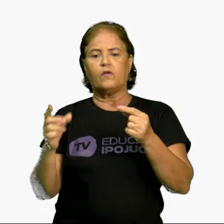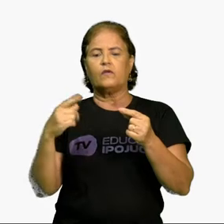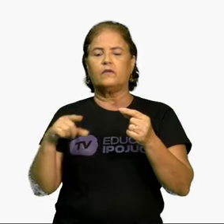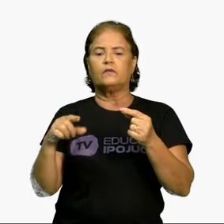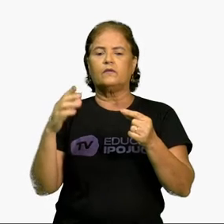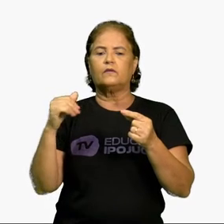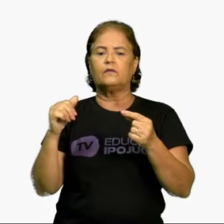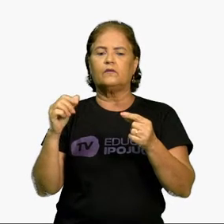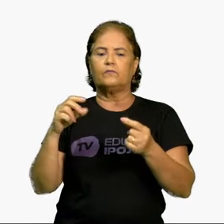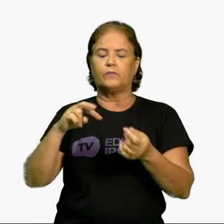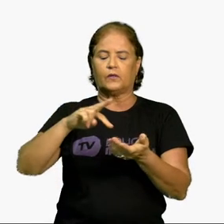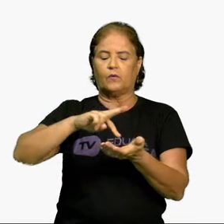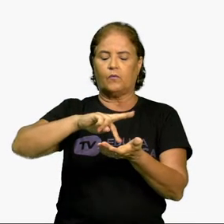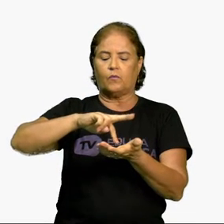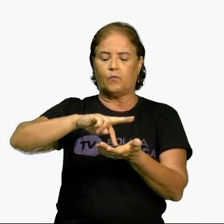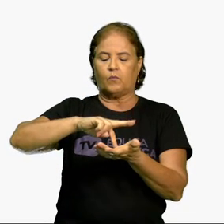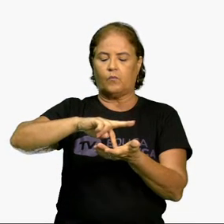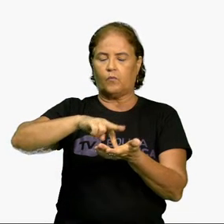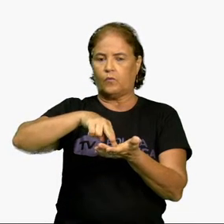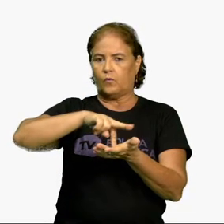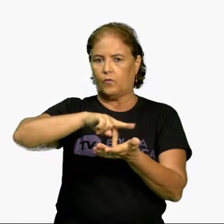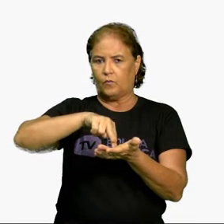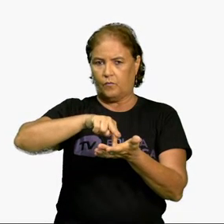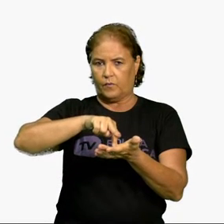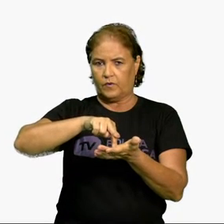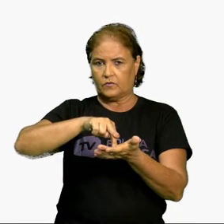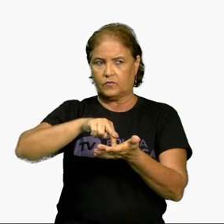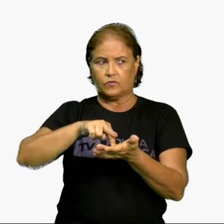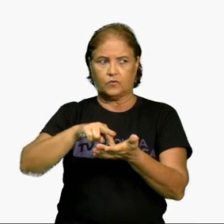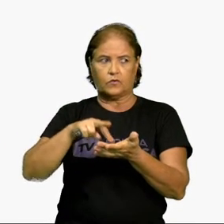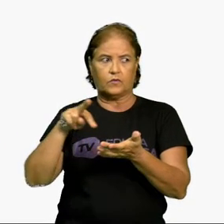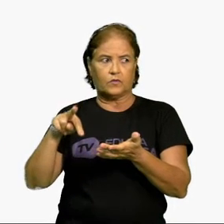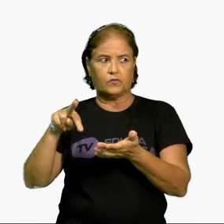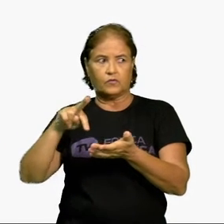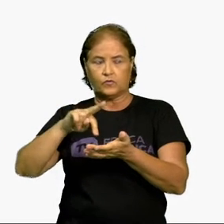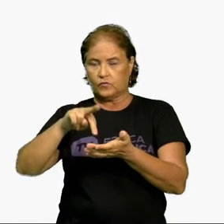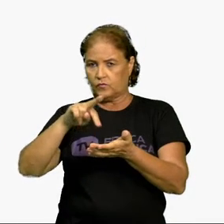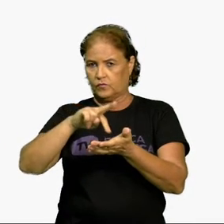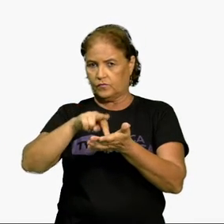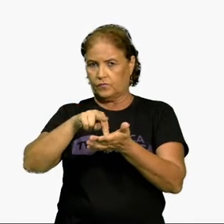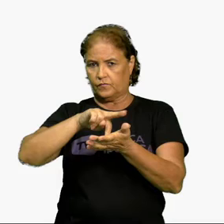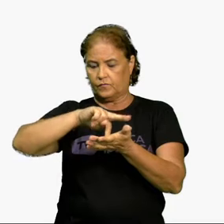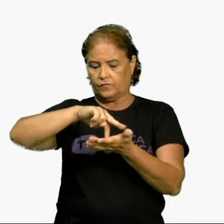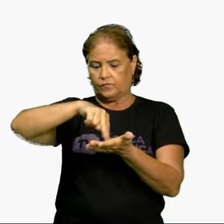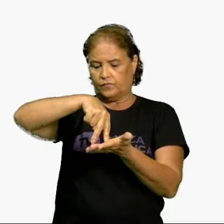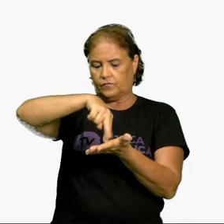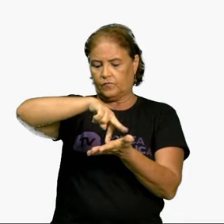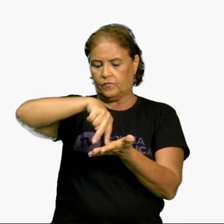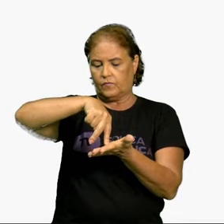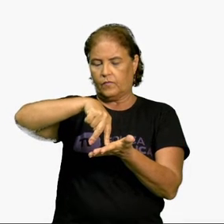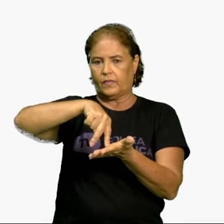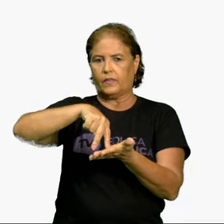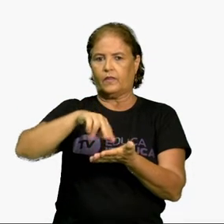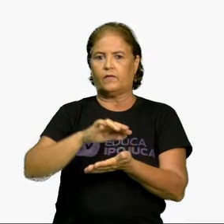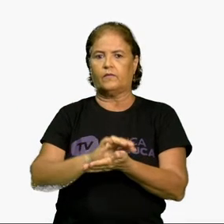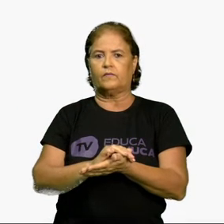diagonal, você vai colocar o compasso nas duas extremidades da diagonal. Ok? Pronto.